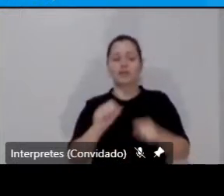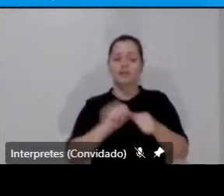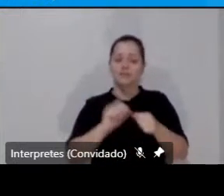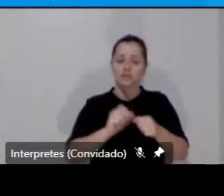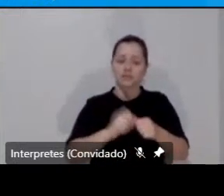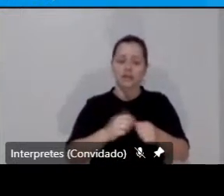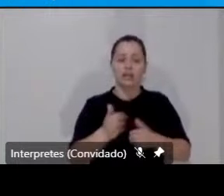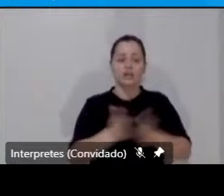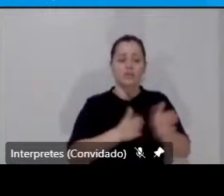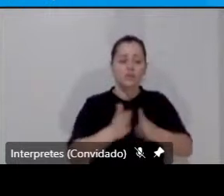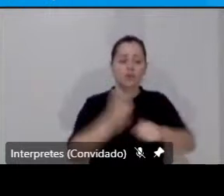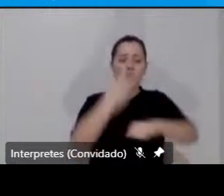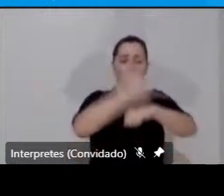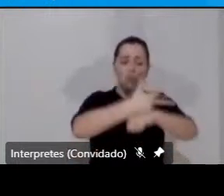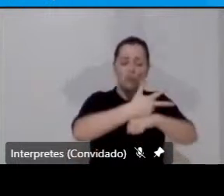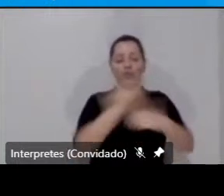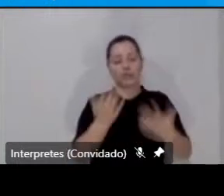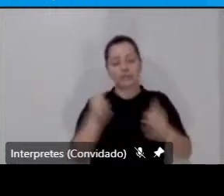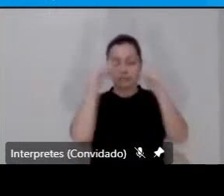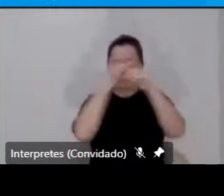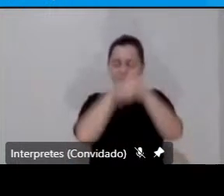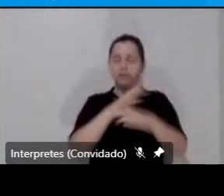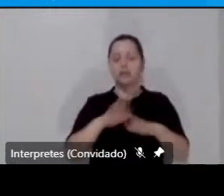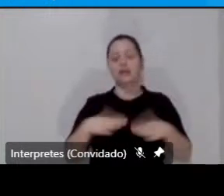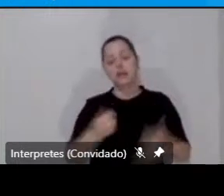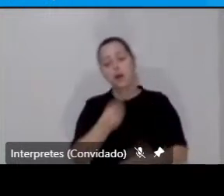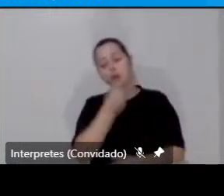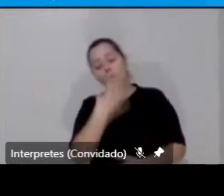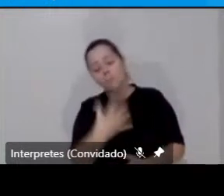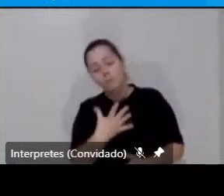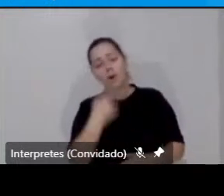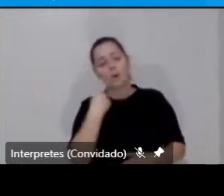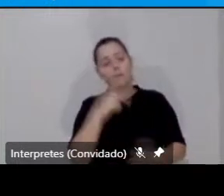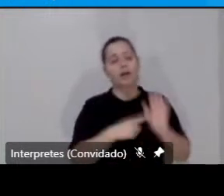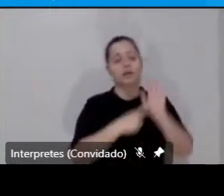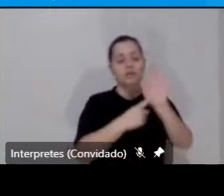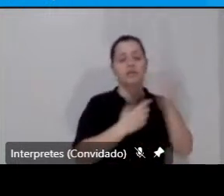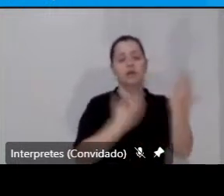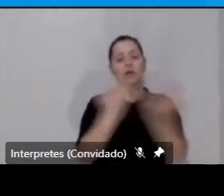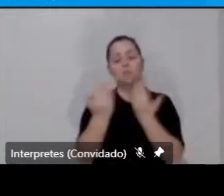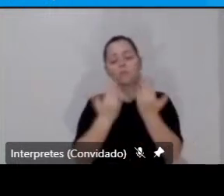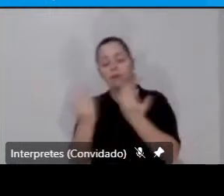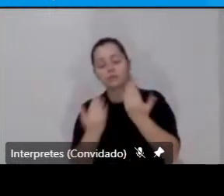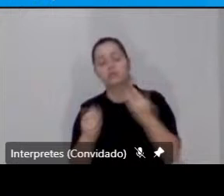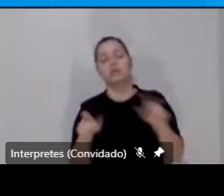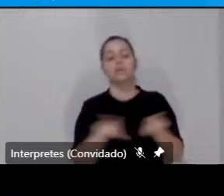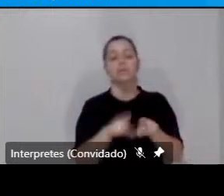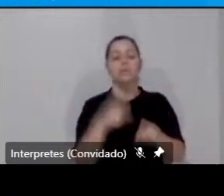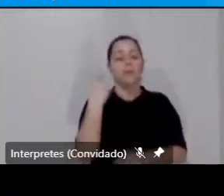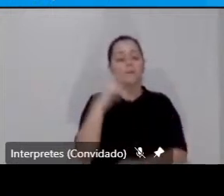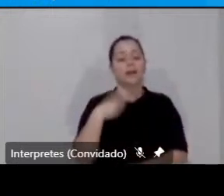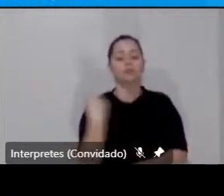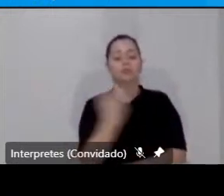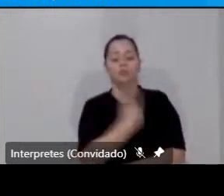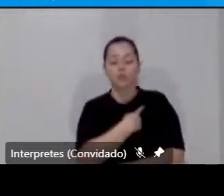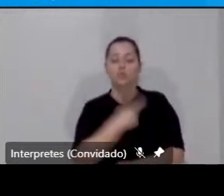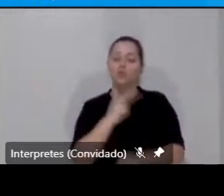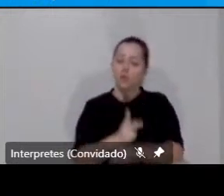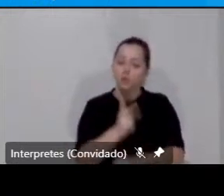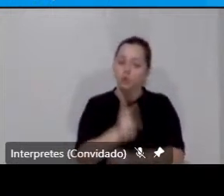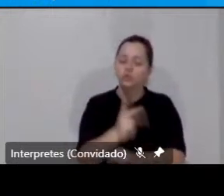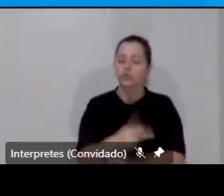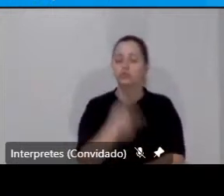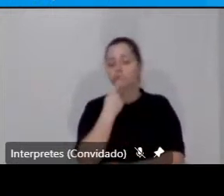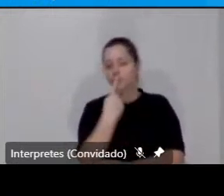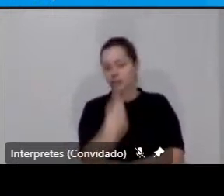uma boa referência para que a gente continue falando.